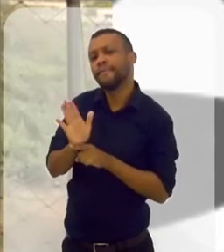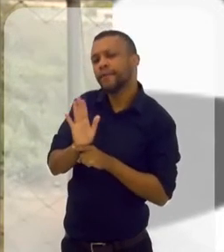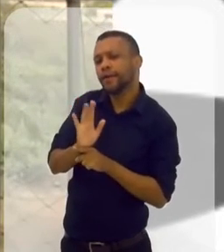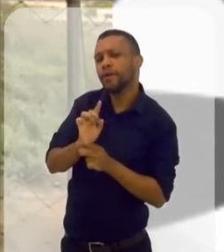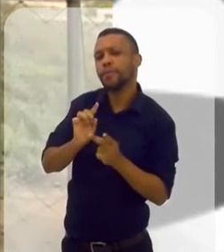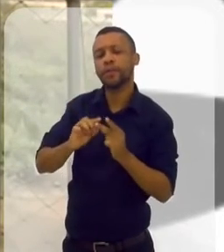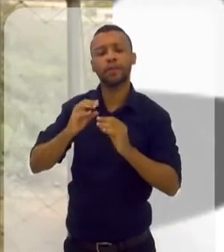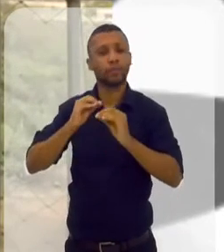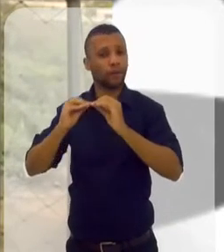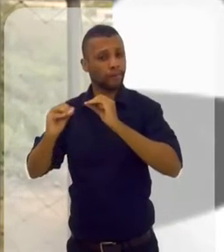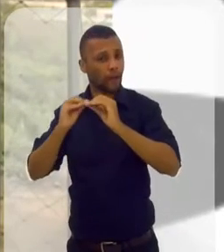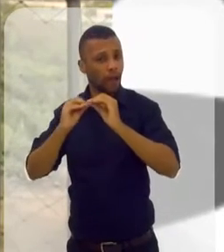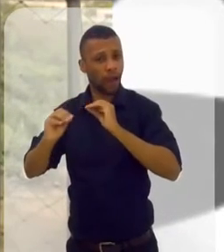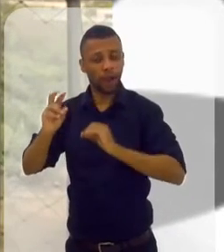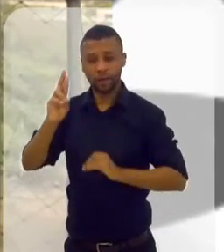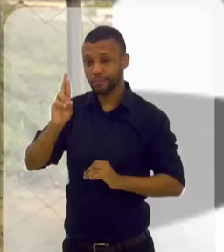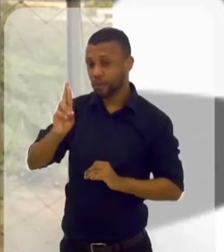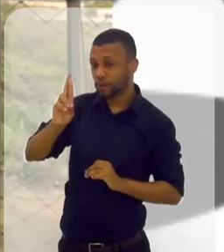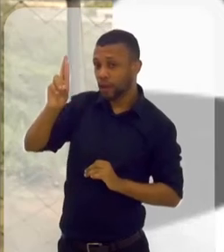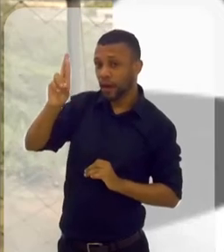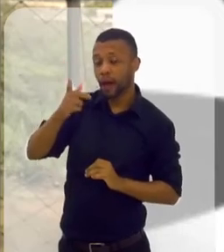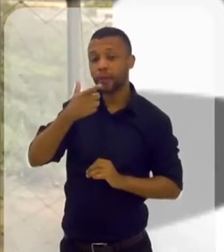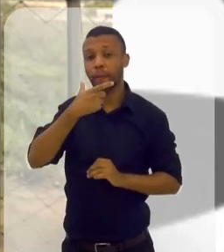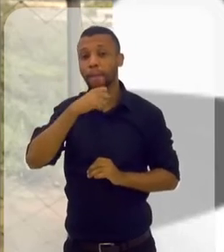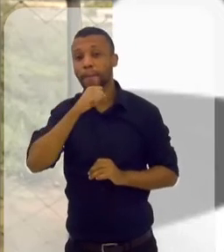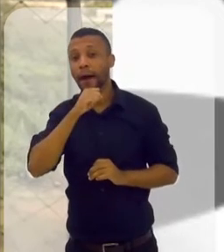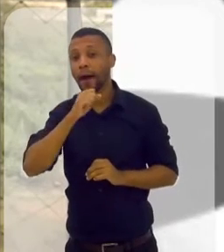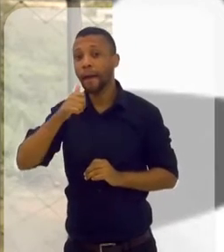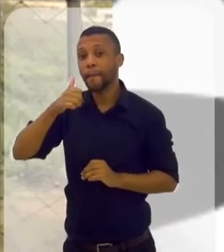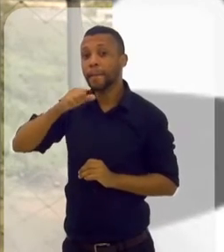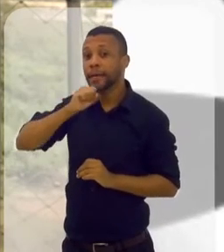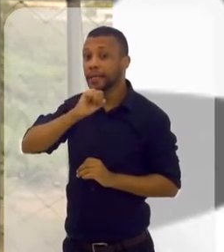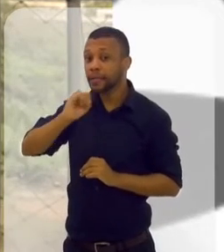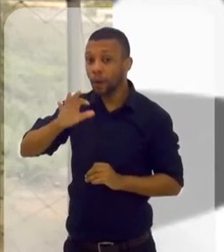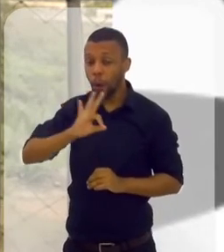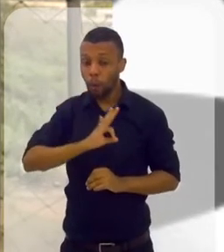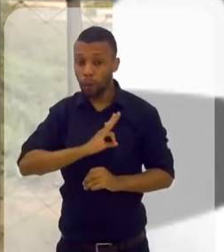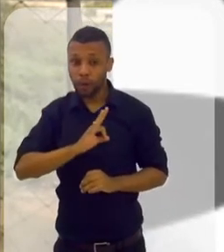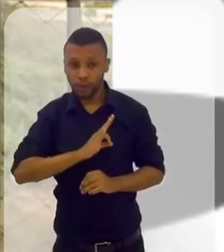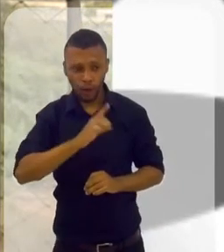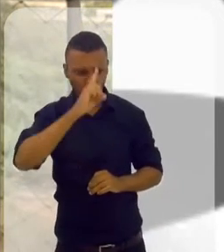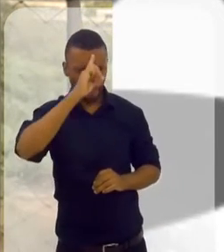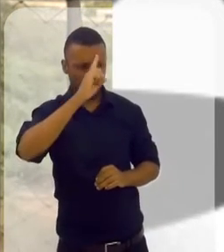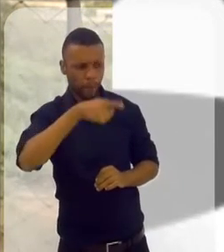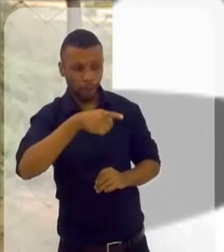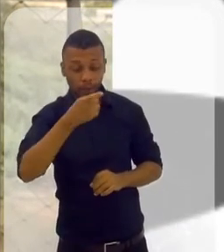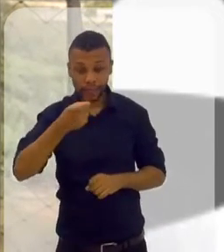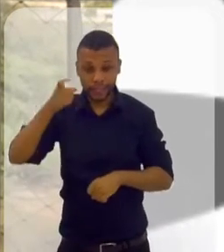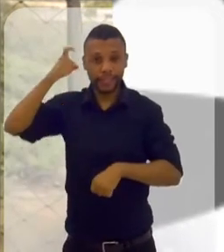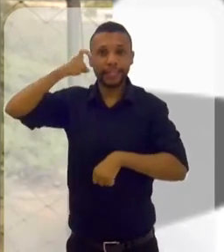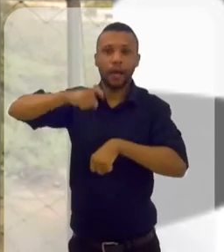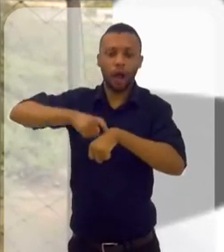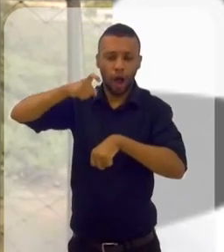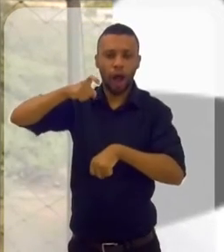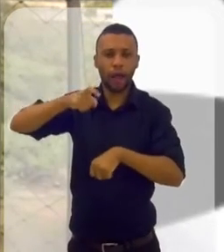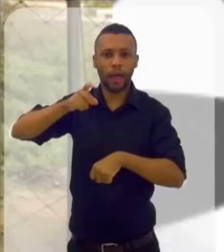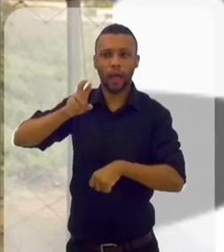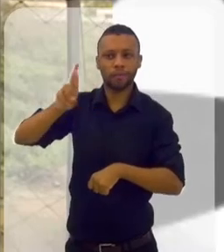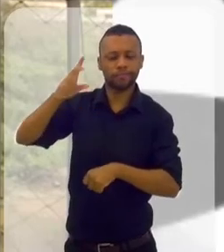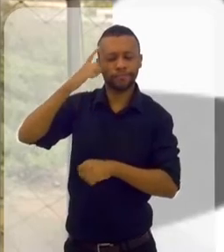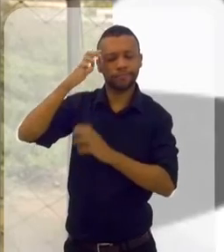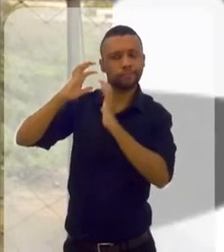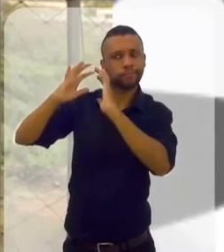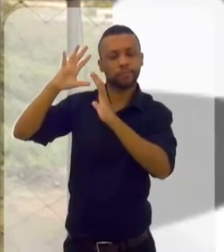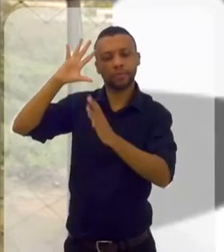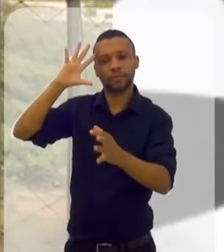filmes, novelas, autoridades. Então, assim, pai e mãe. Se um policial te dá uma sugestão, você vai aceitar na hora, porque aquilo é uma